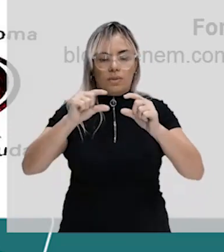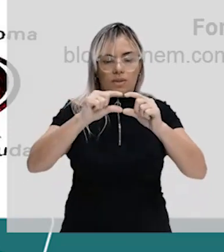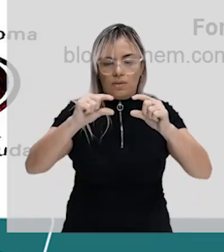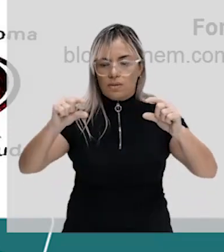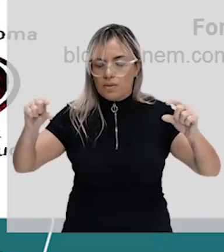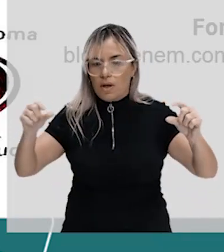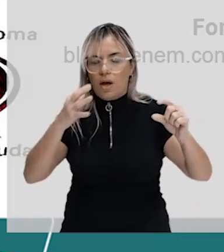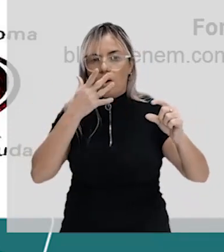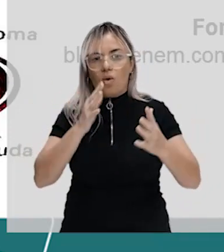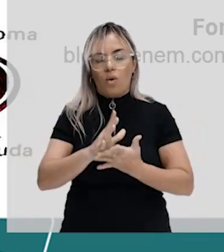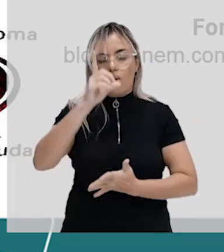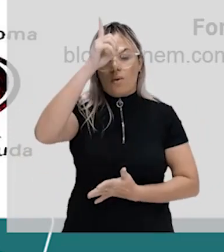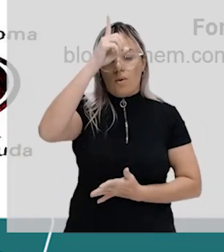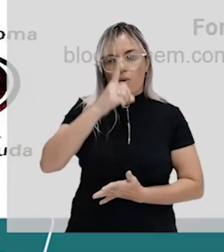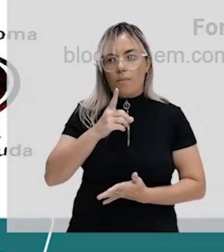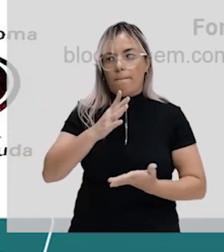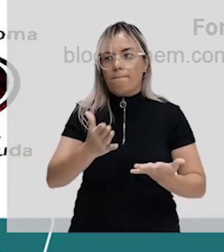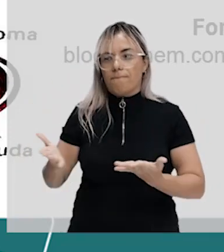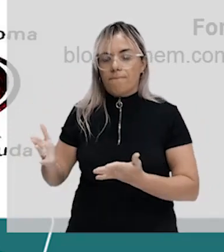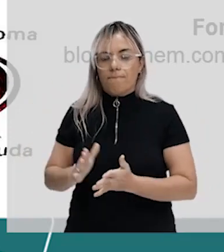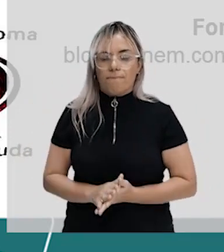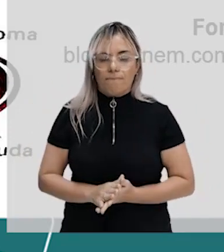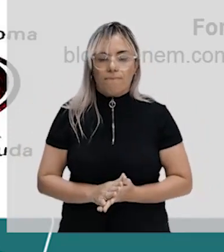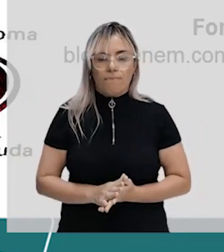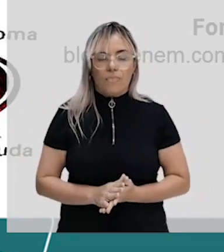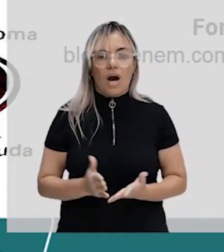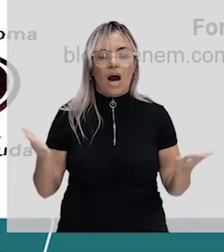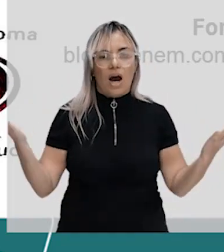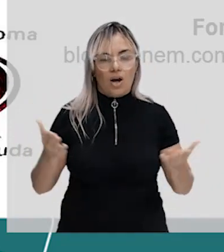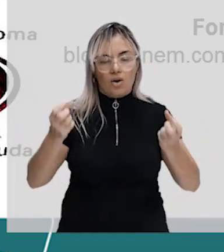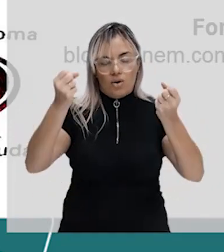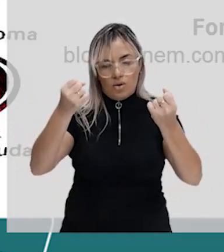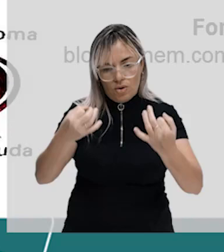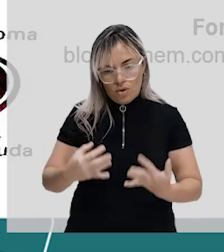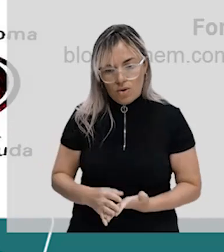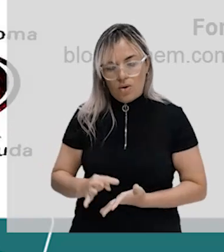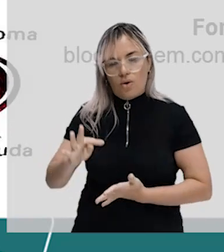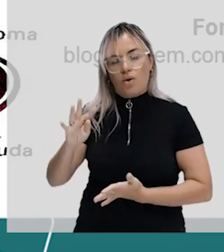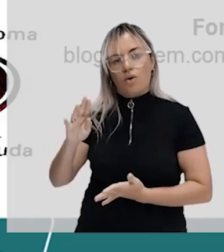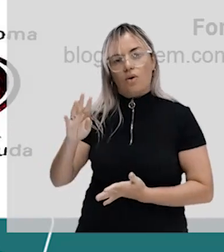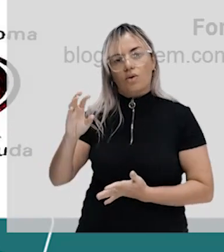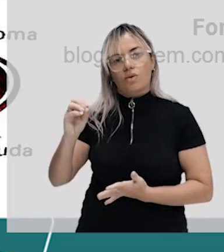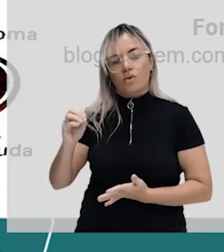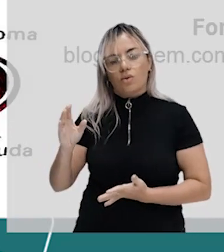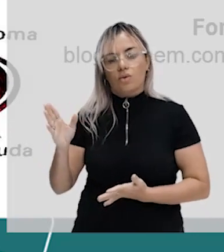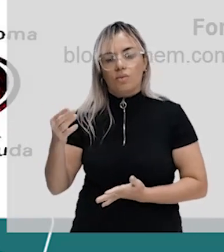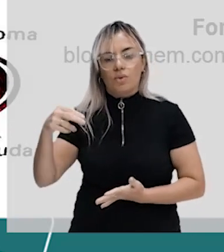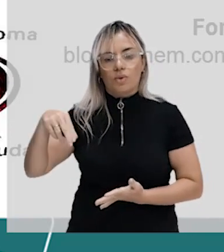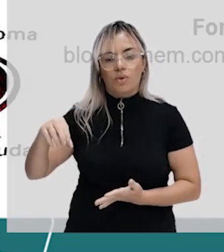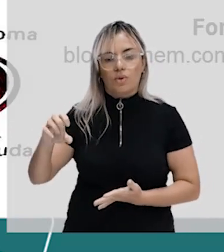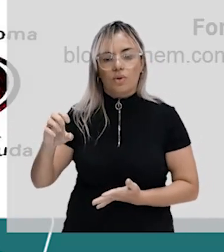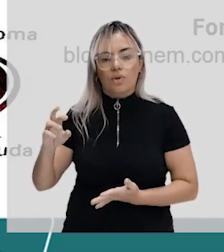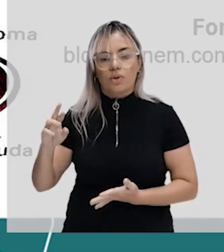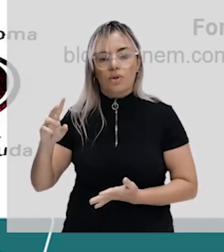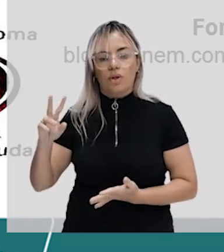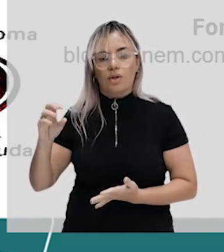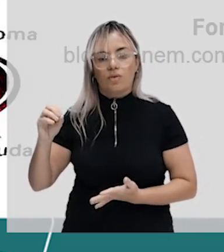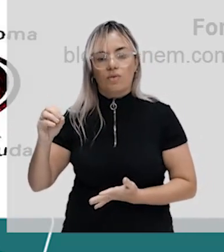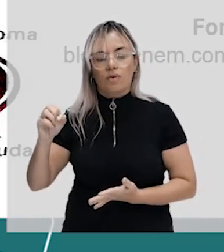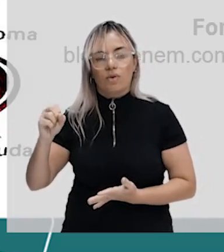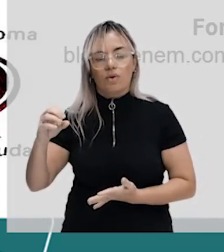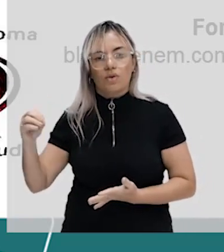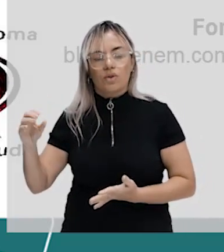A gente tá falando agora do tubo nervoso. O tubo nervoso é a parte do embrião que vai dar origem ao sistema nervoso, ok?